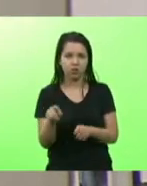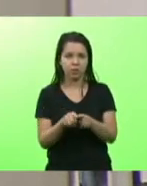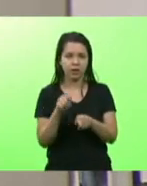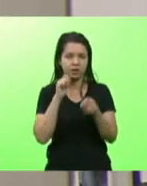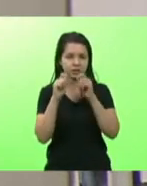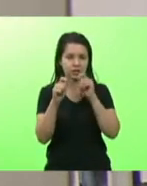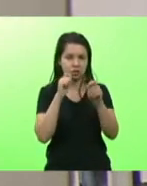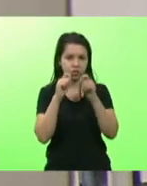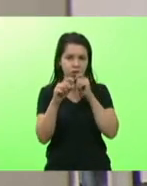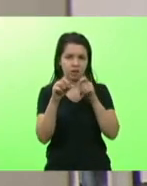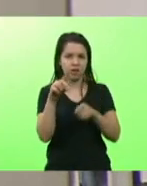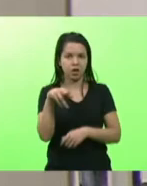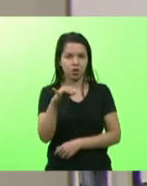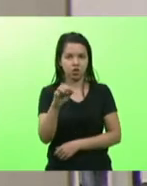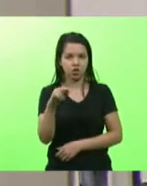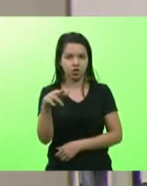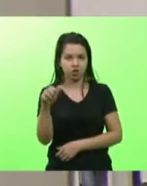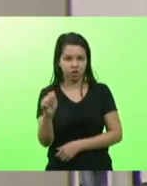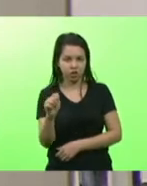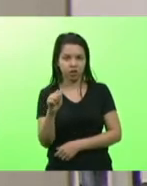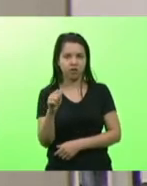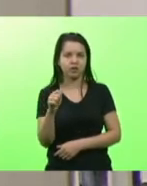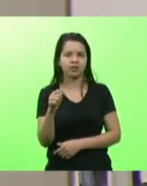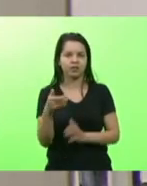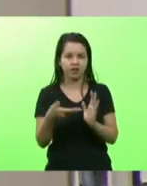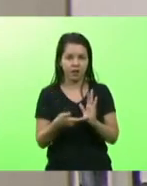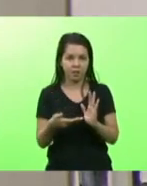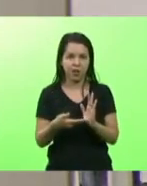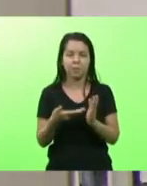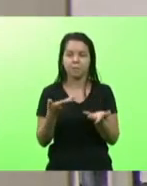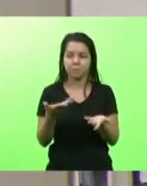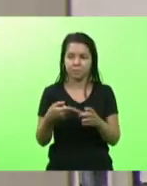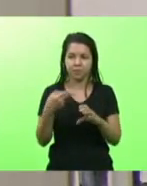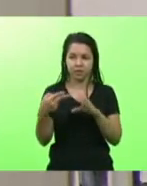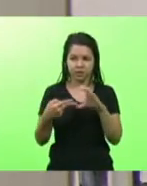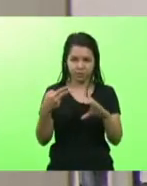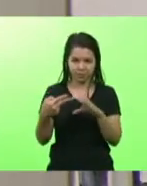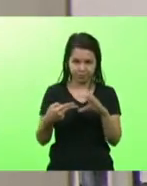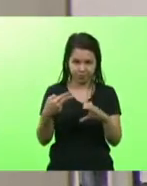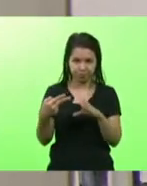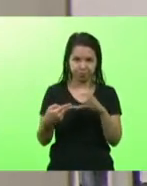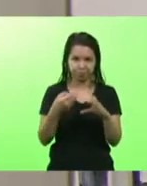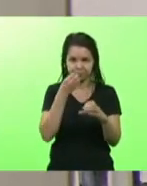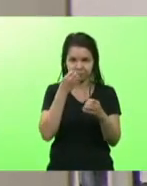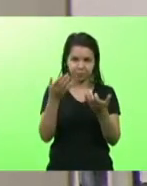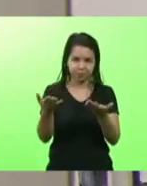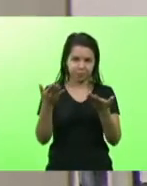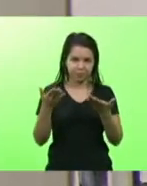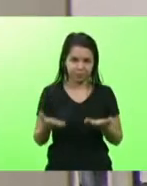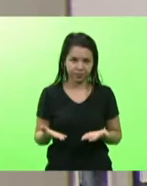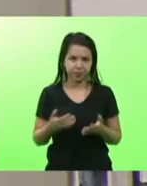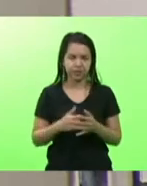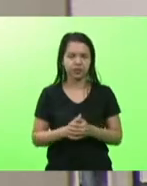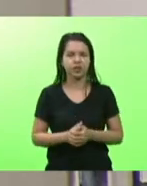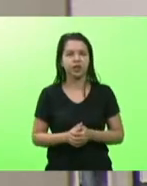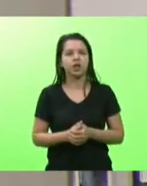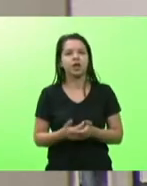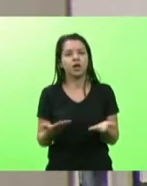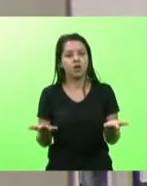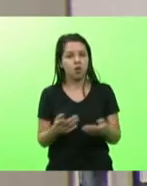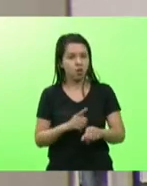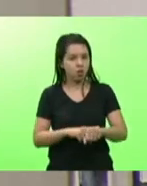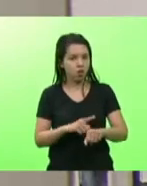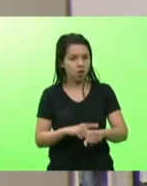Delne assessora da Câmara sejam todos bem-vindos à Casa dos Catarinenses ainda no horário destinado aos partidos